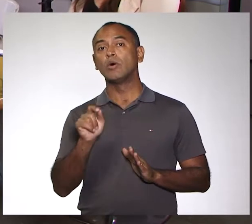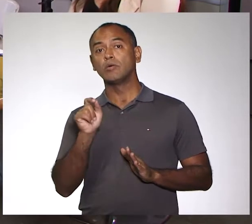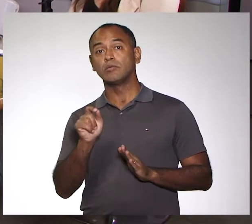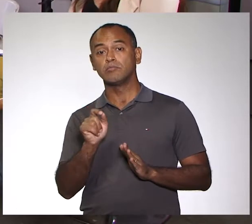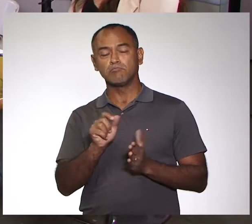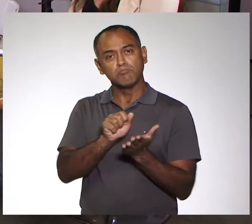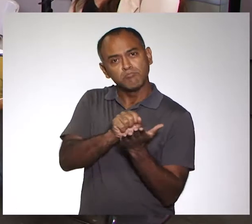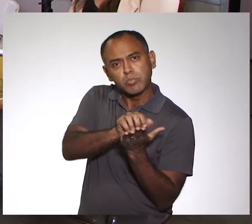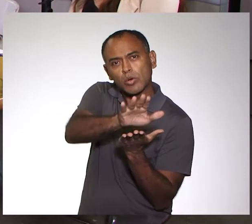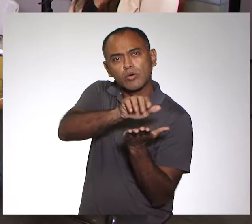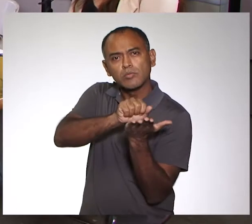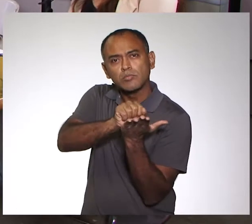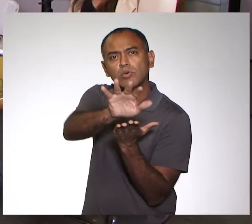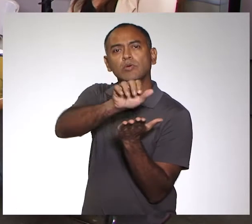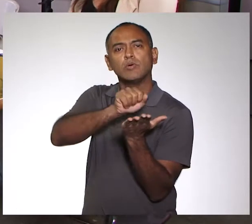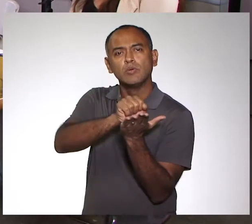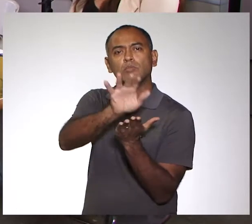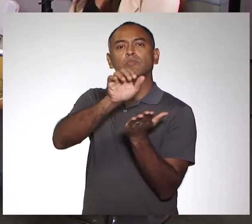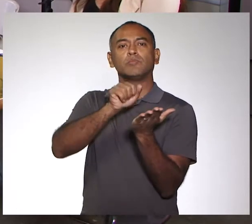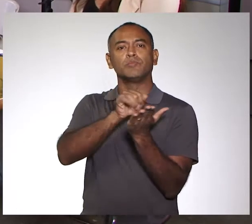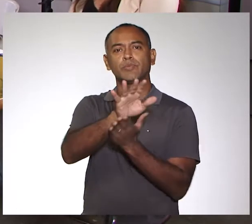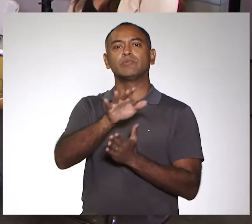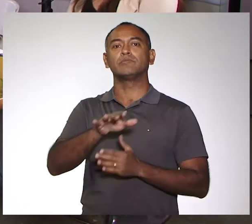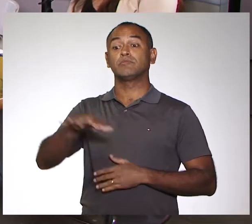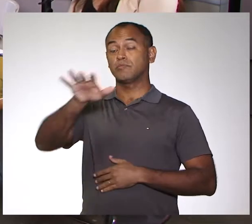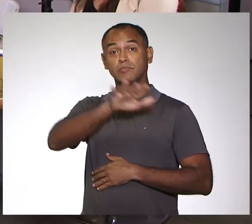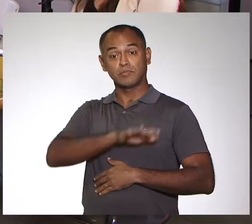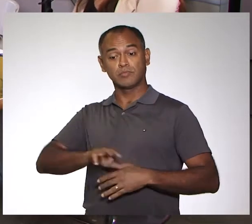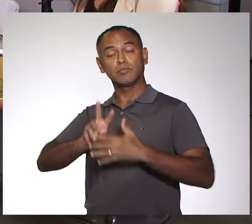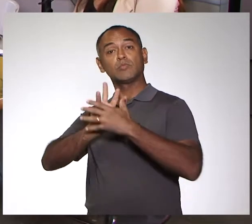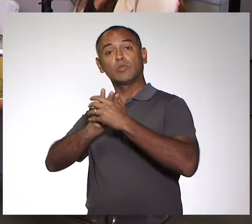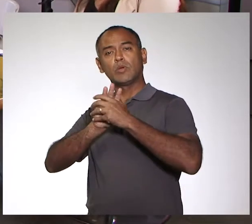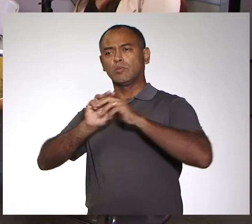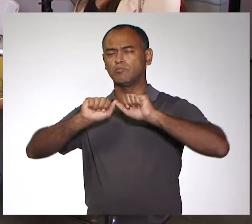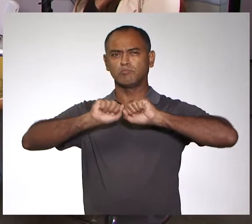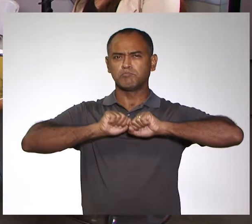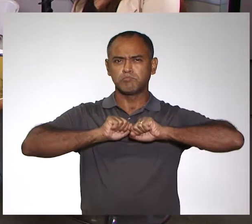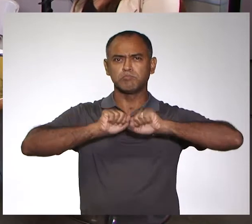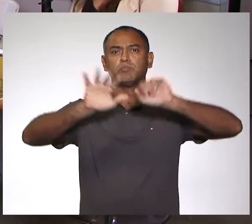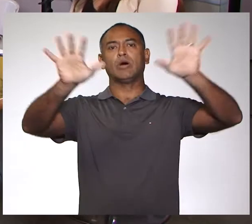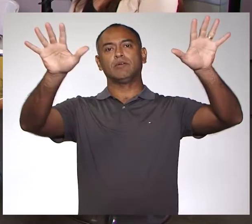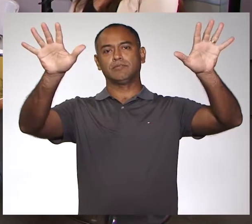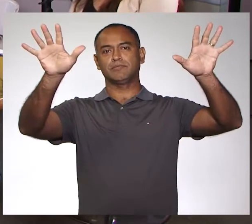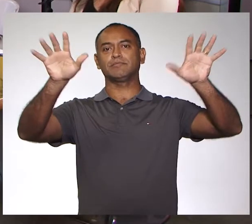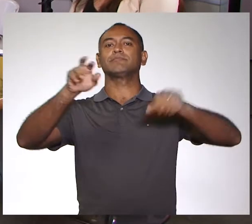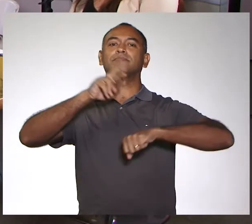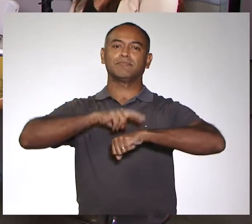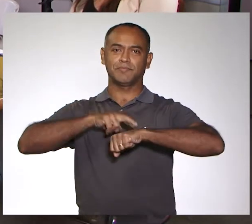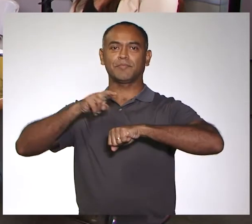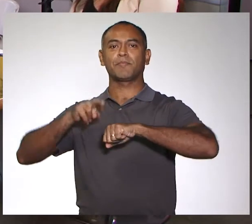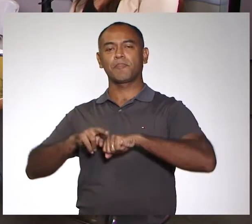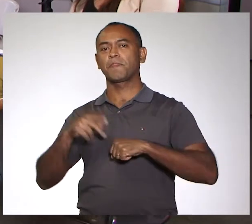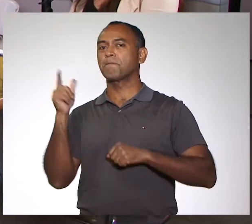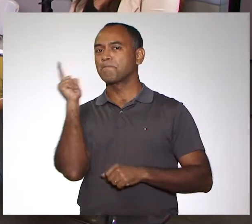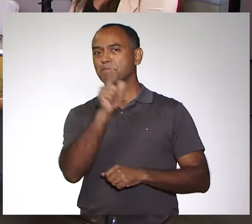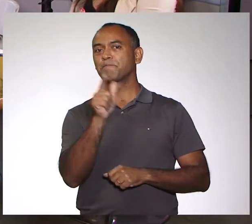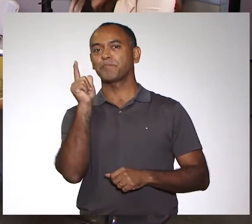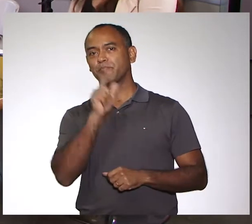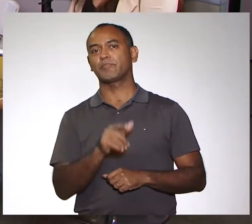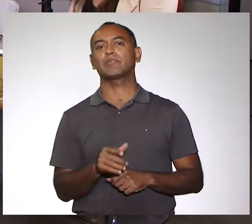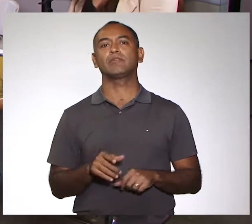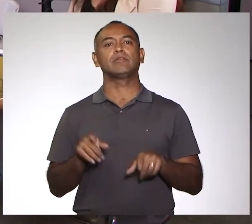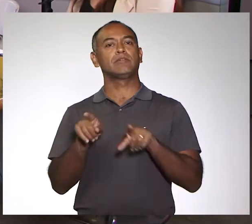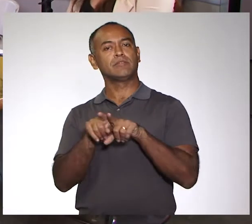em publicações. O que vai aumentar a visibilidade das nossas universidades aqui do estado. Porque